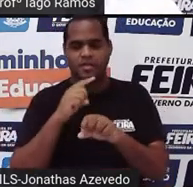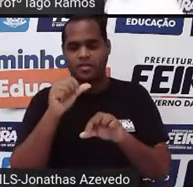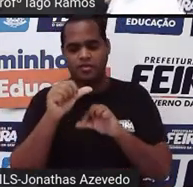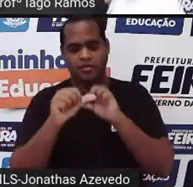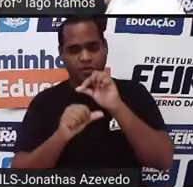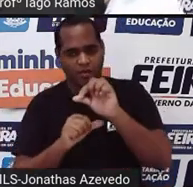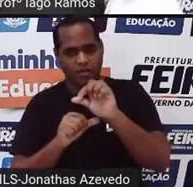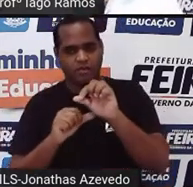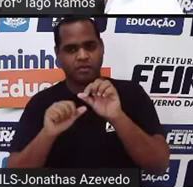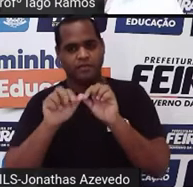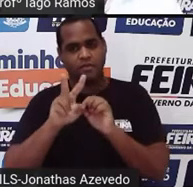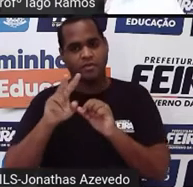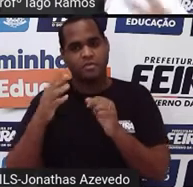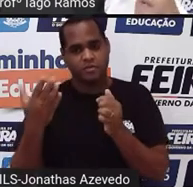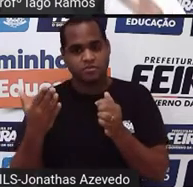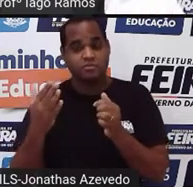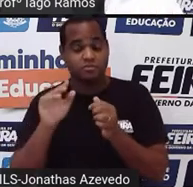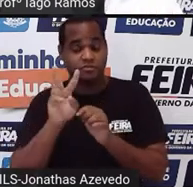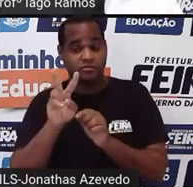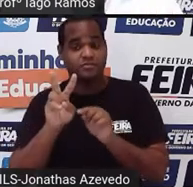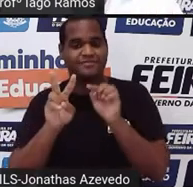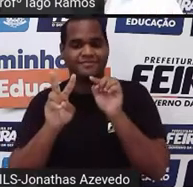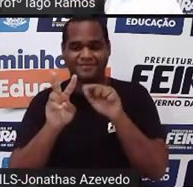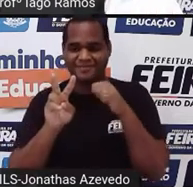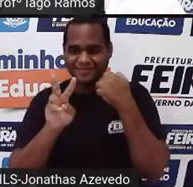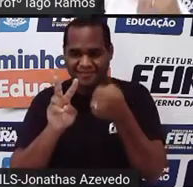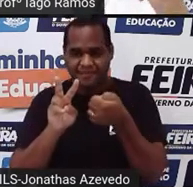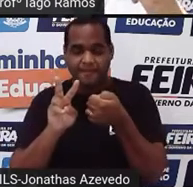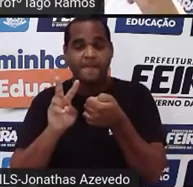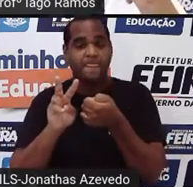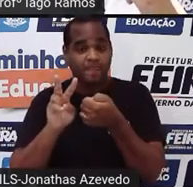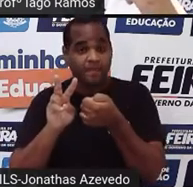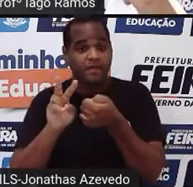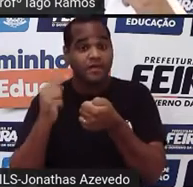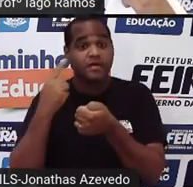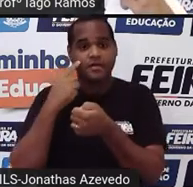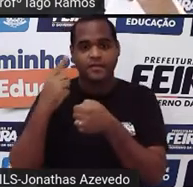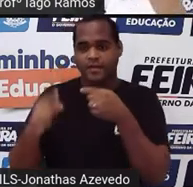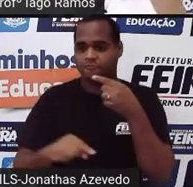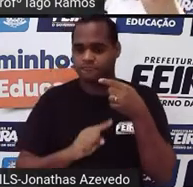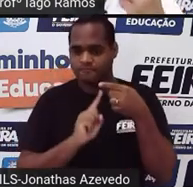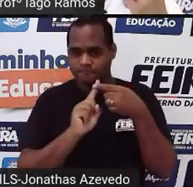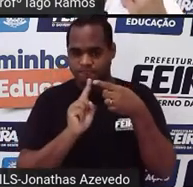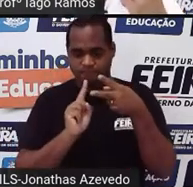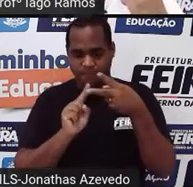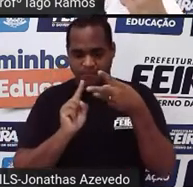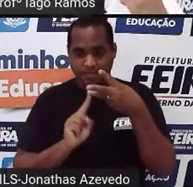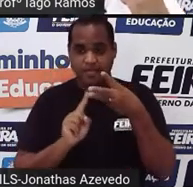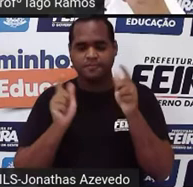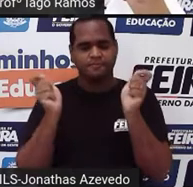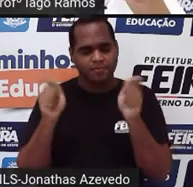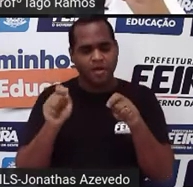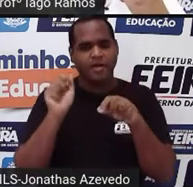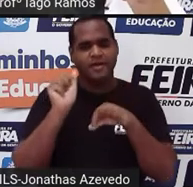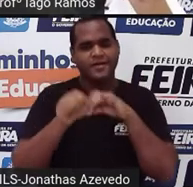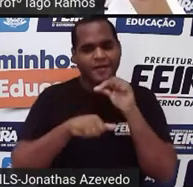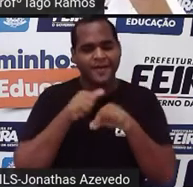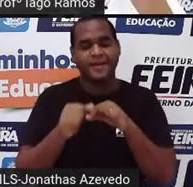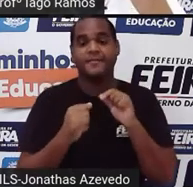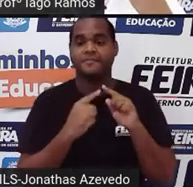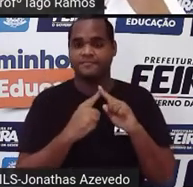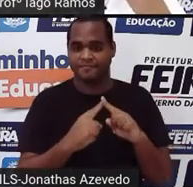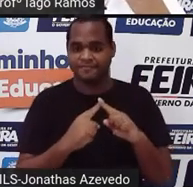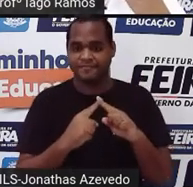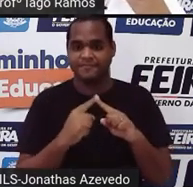ou para o paralelepípedo, é só a gente pegar essas três medidas e fazer uma multiplicação. Pega a